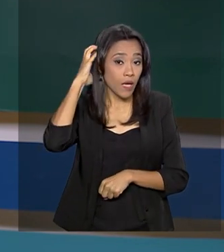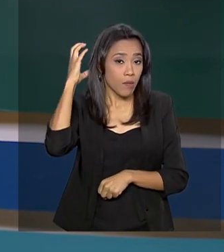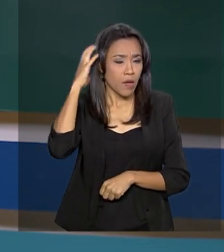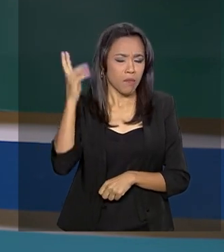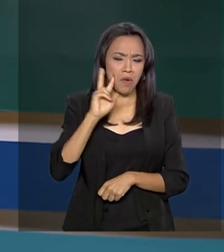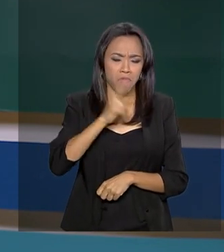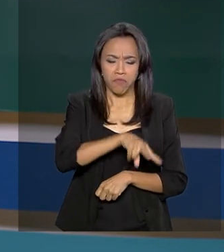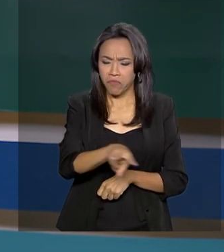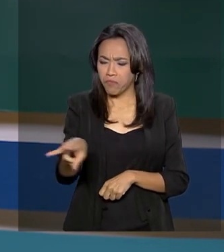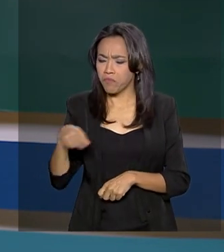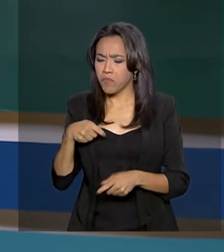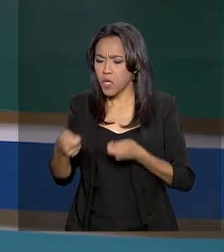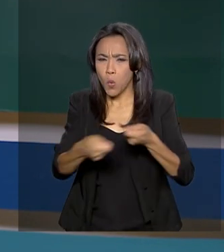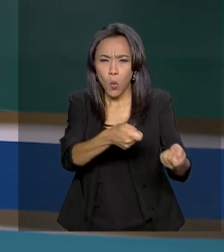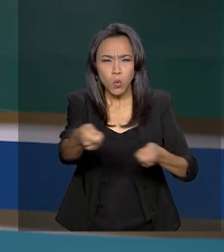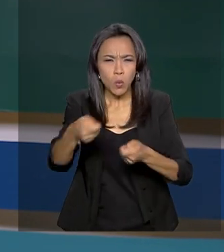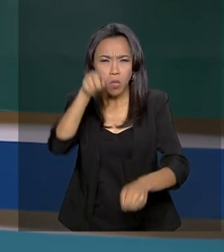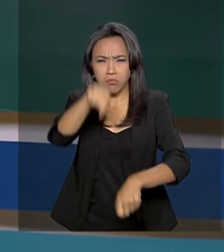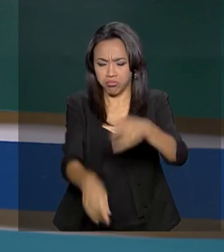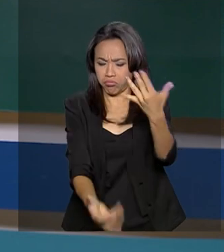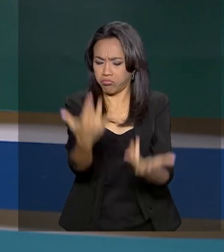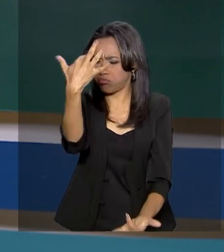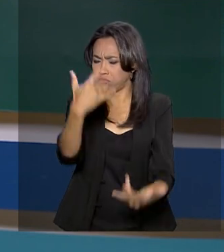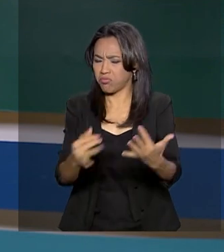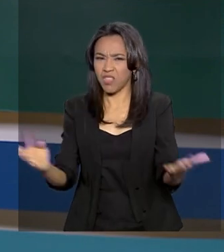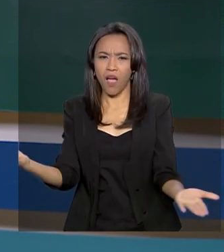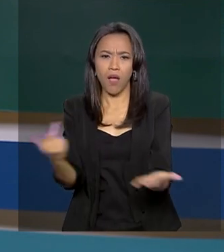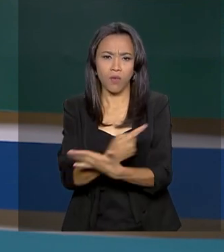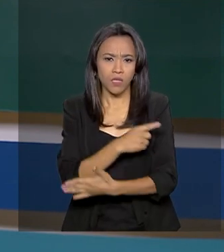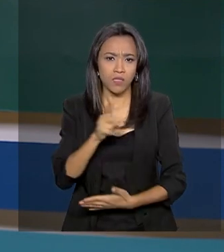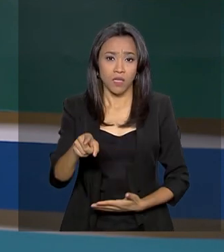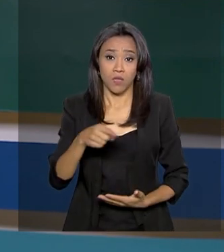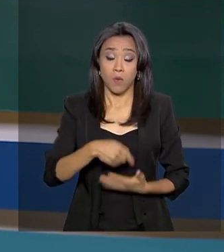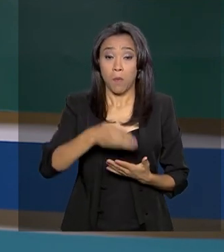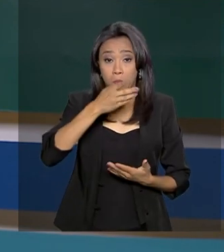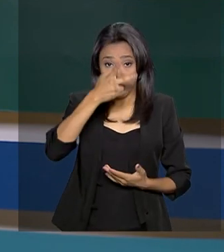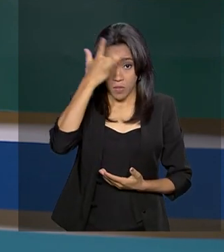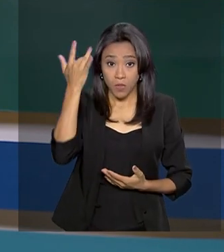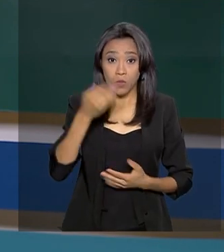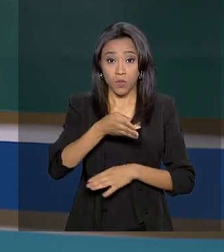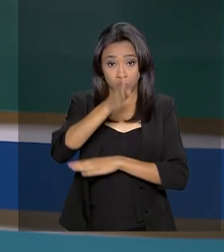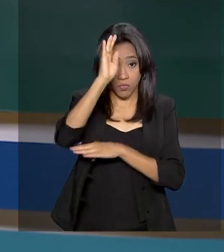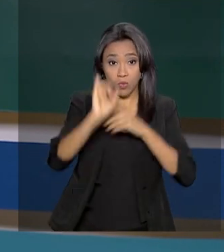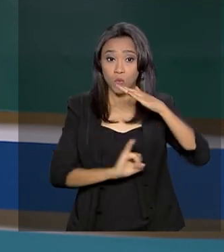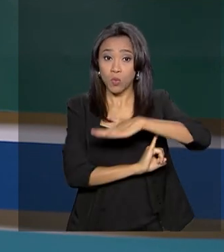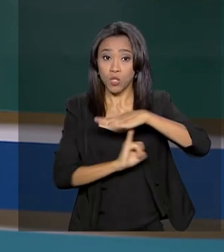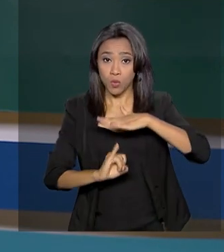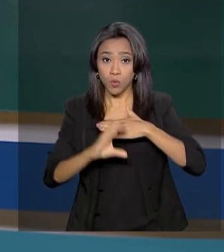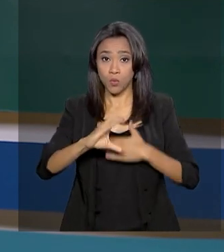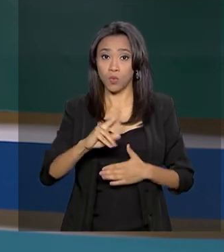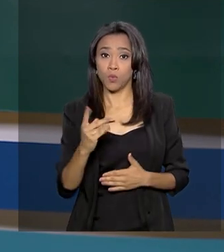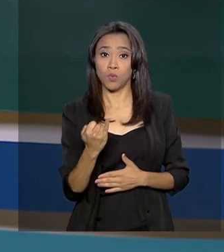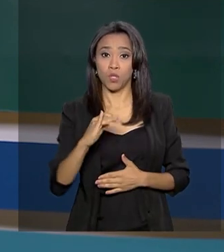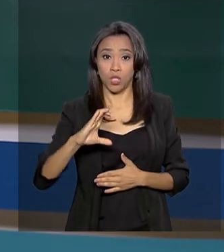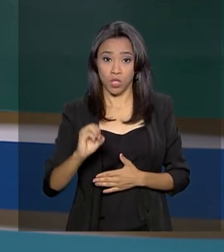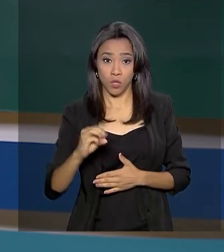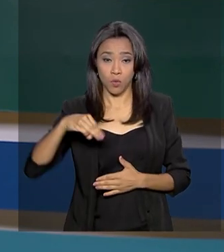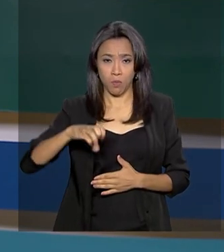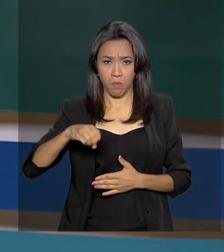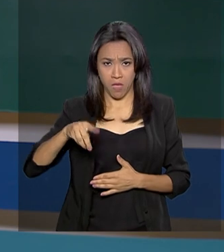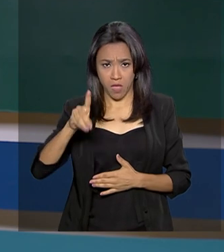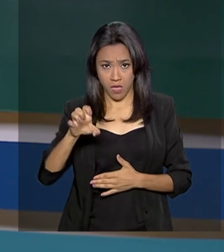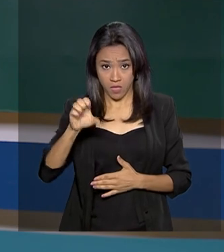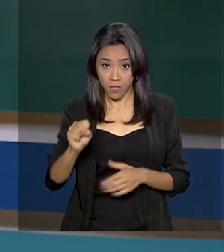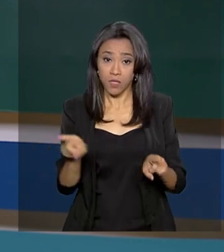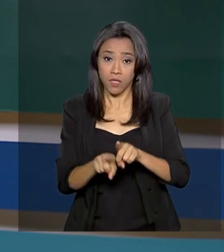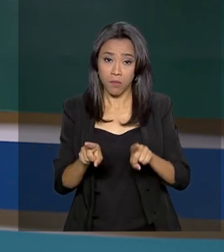queimadas que atingem a região. Segundo o ministro, brigadistas do Instituto Chico Mendes de Conservação da Biodiversidade e do Ibama, além